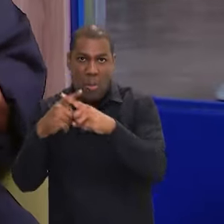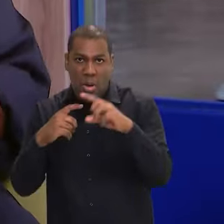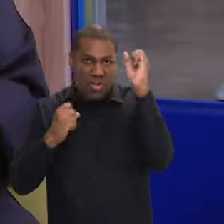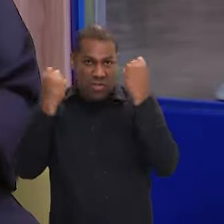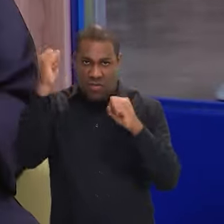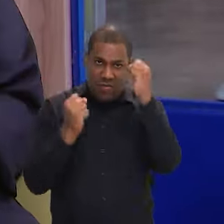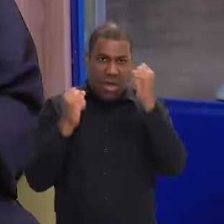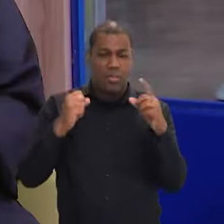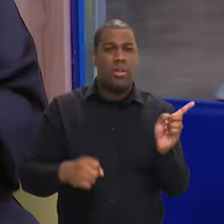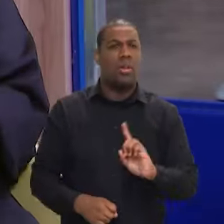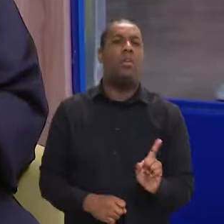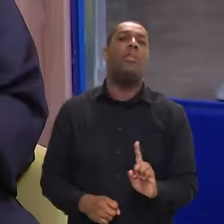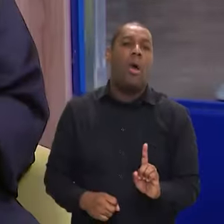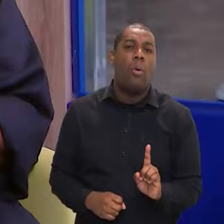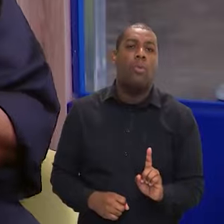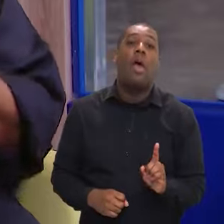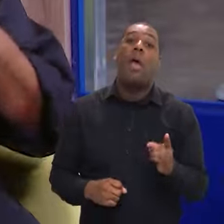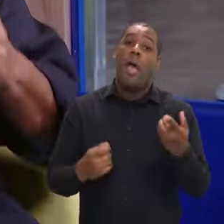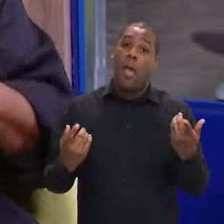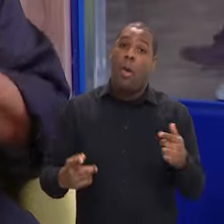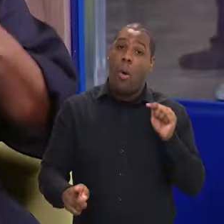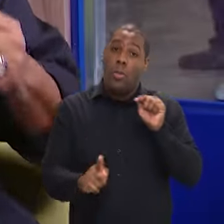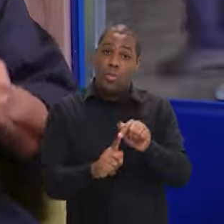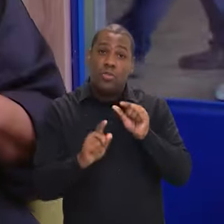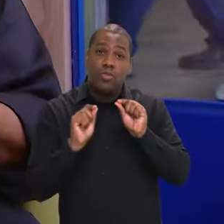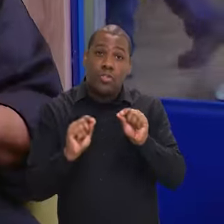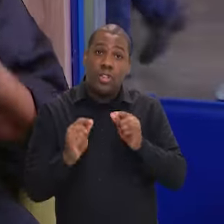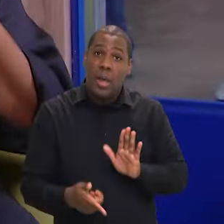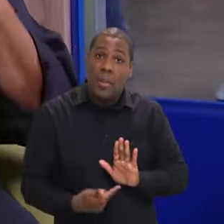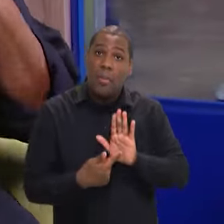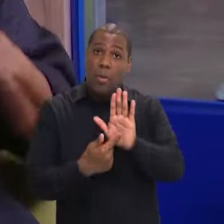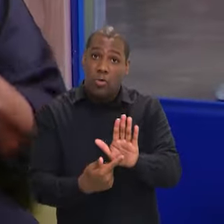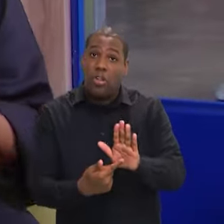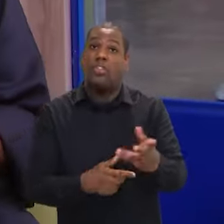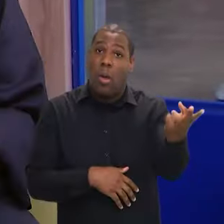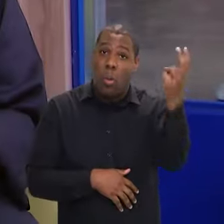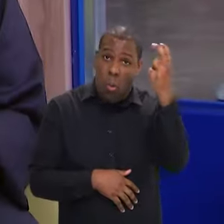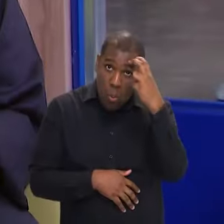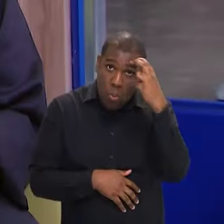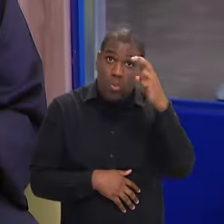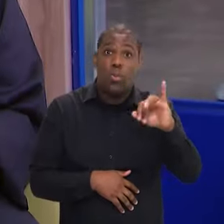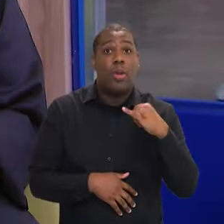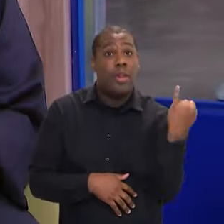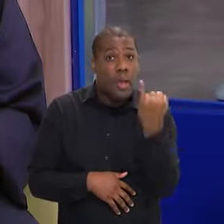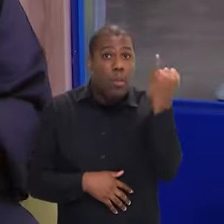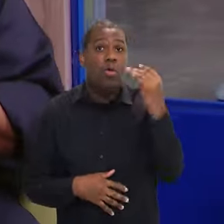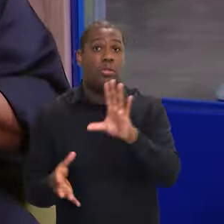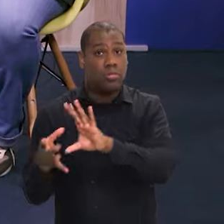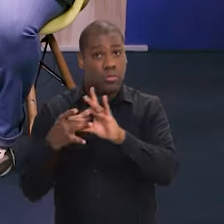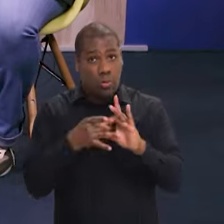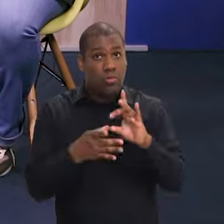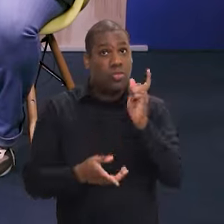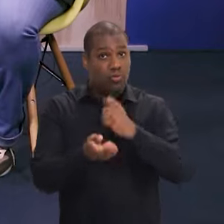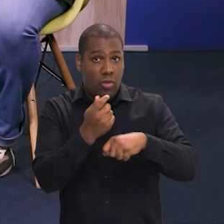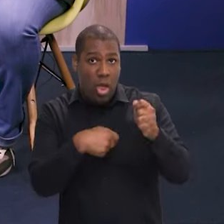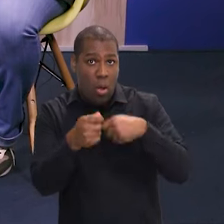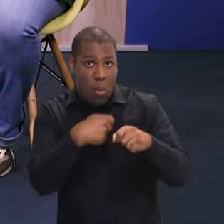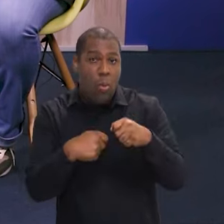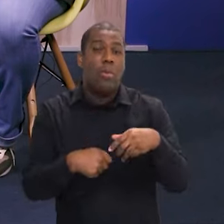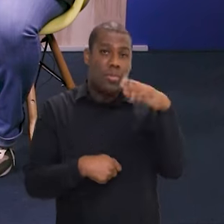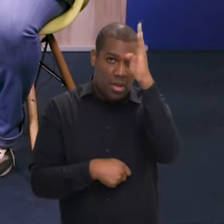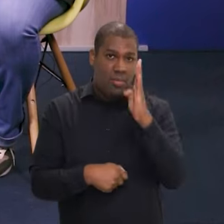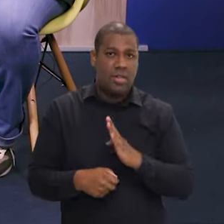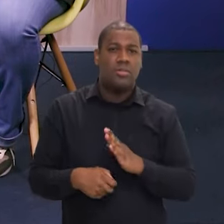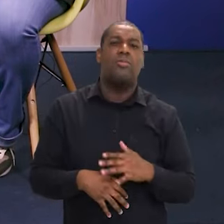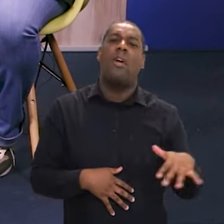nós estamos trabalhando, o nós estamos fazendo gera, retorna. Isso retorna para a economia brasileira, né? Então, é um